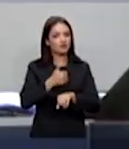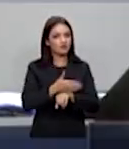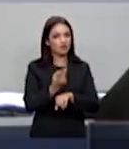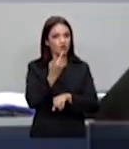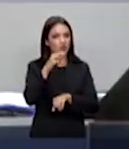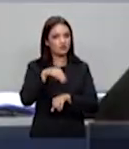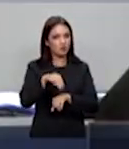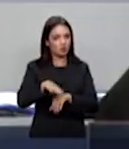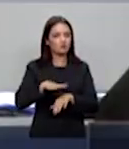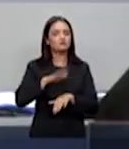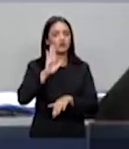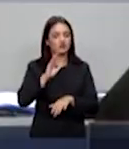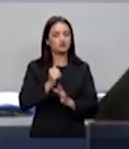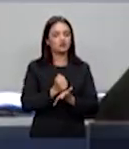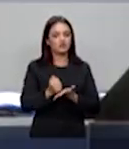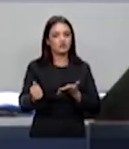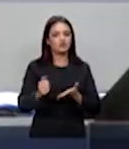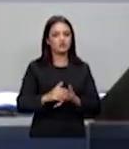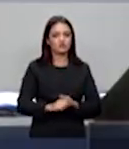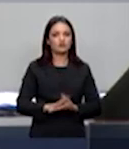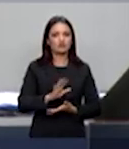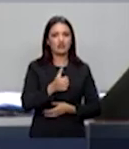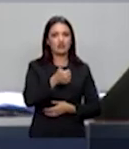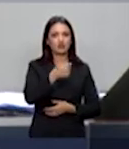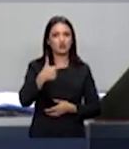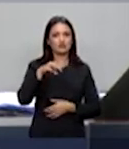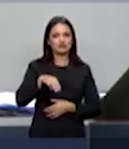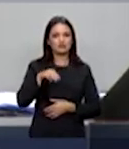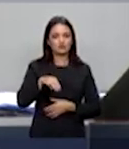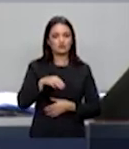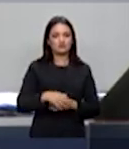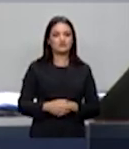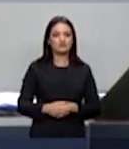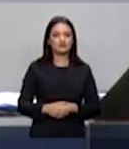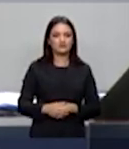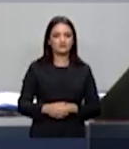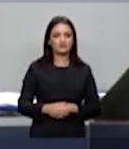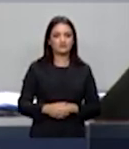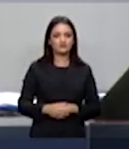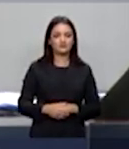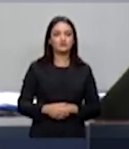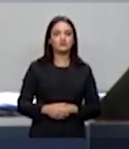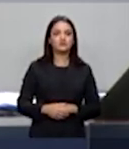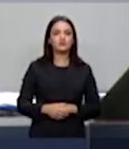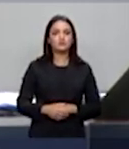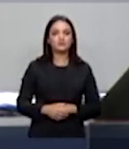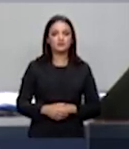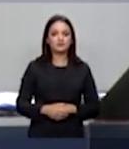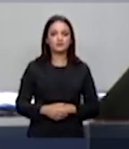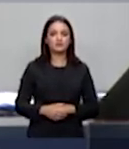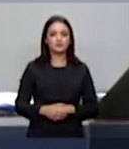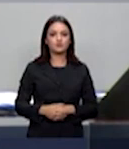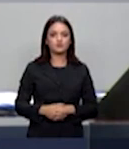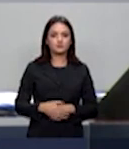minutos do... Intervém o ministro Dias Toffoli. Concluirei, excelência. para o senhor